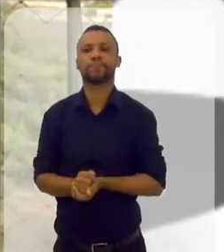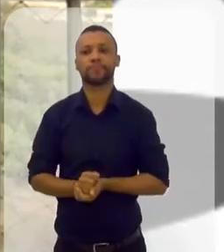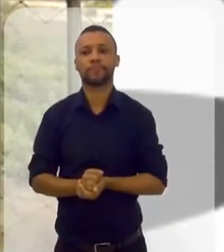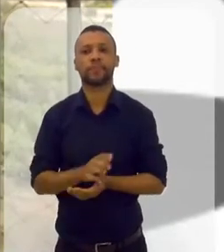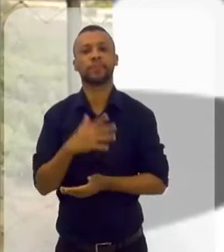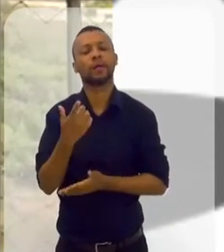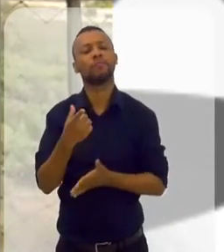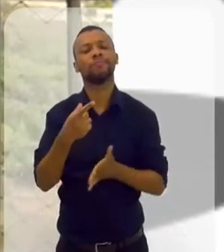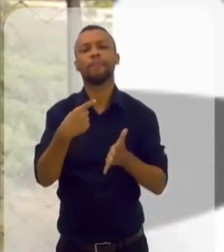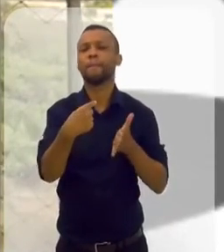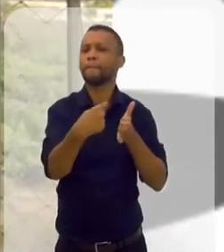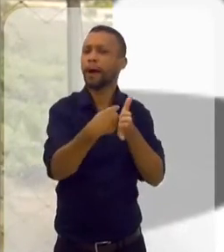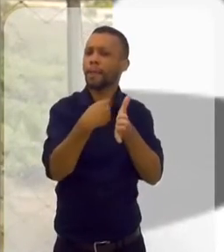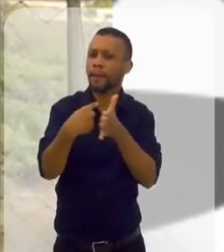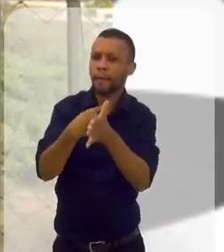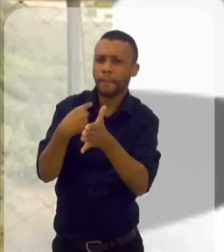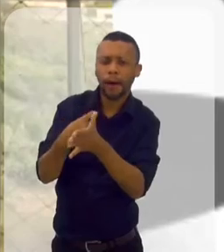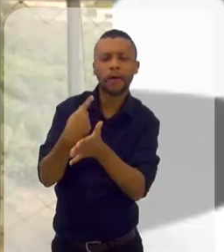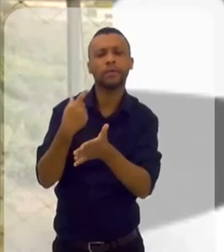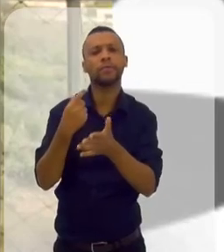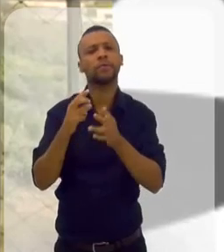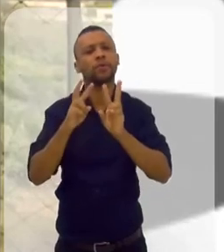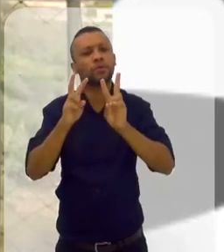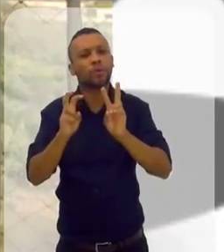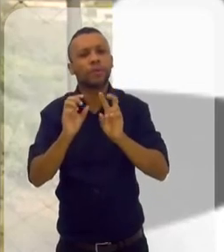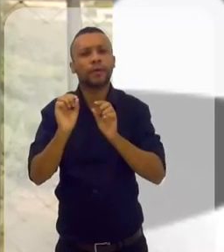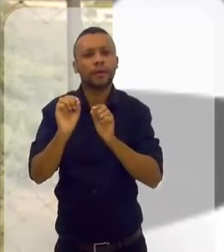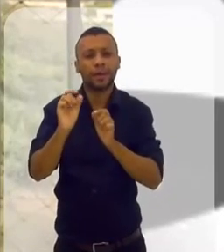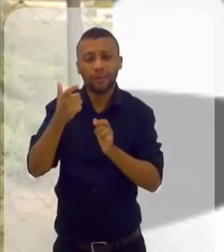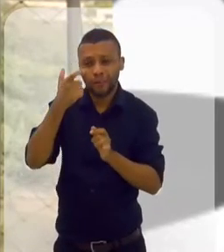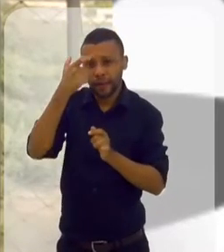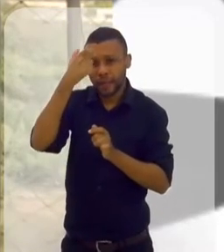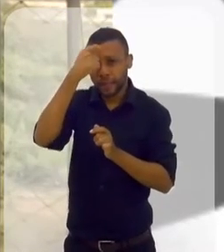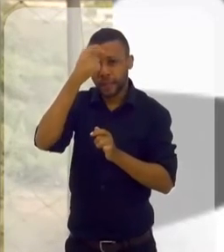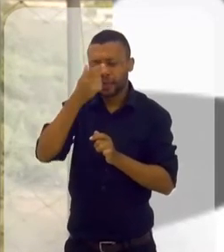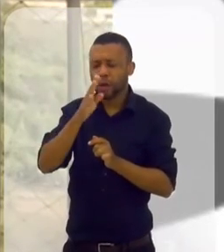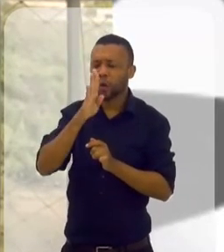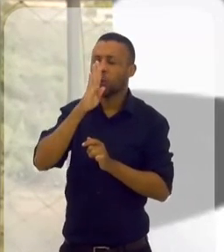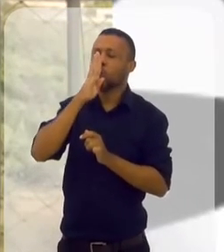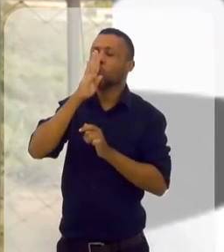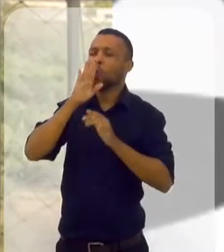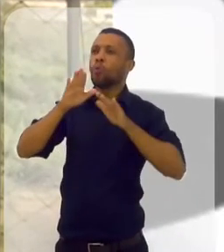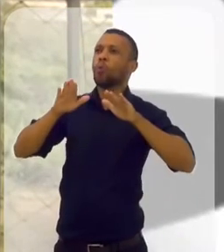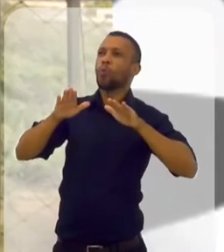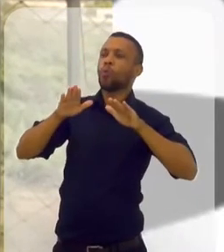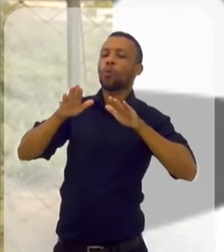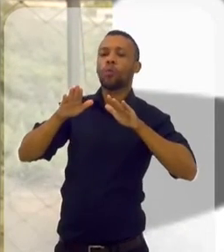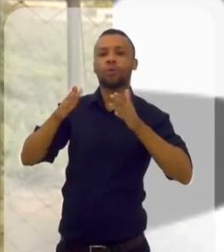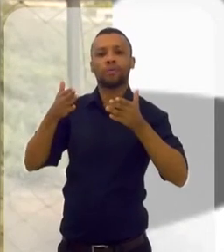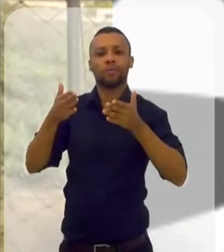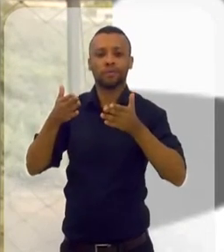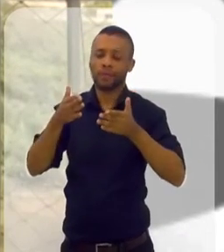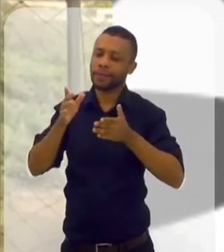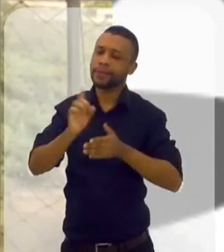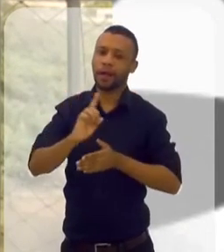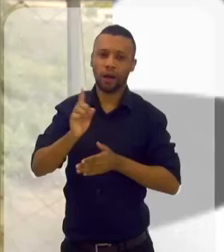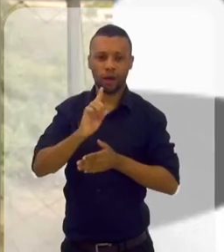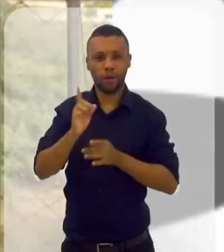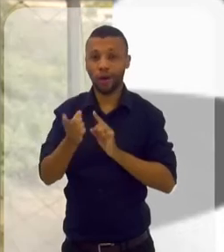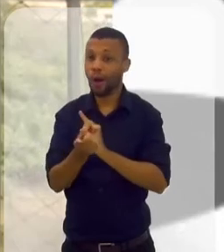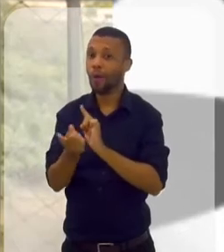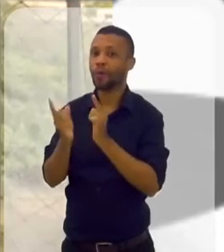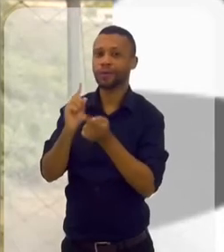então assim, o que as pessoas mais me perguntam? Sibeli, eu vou ficar inconsciente? Eu falo não, você fica muito mais consciente com seus sentidos mais